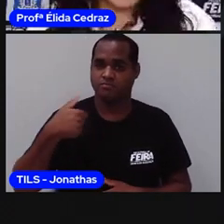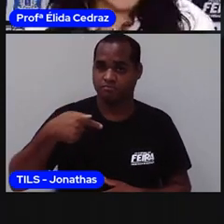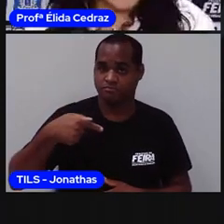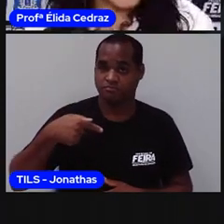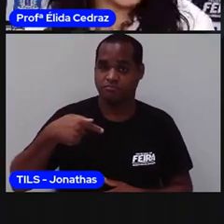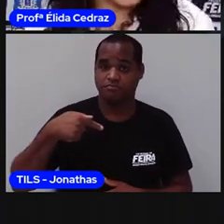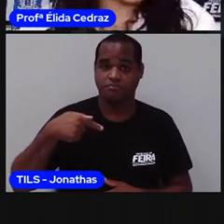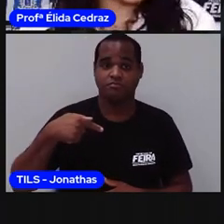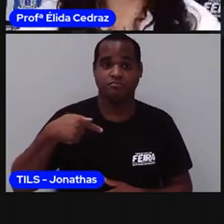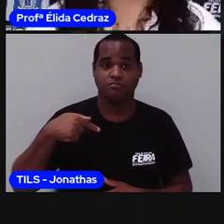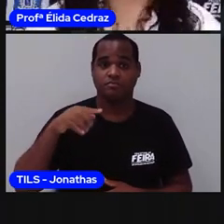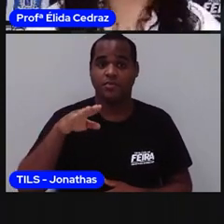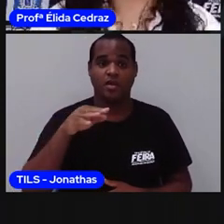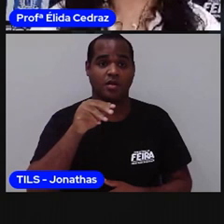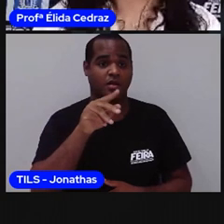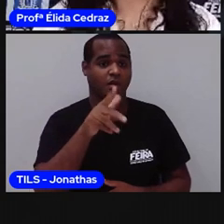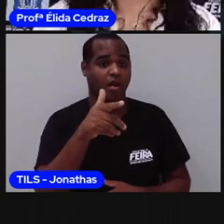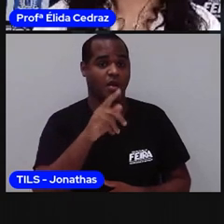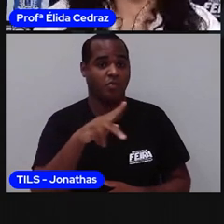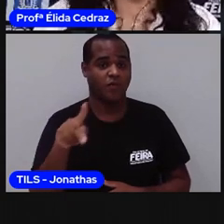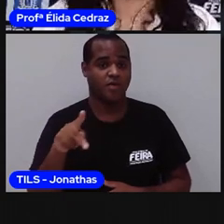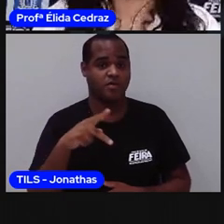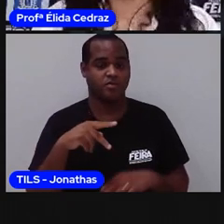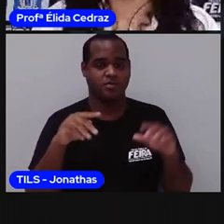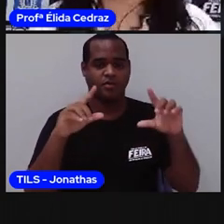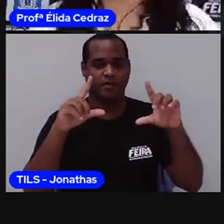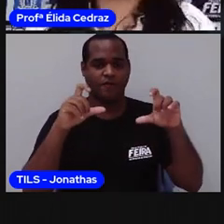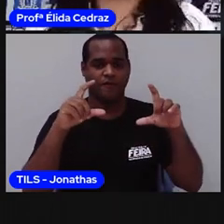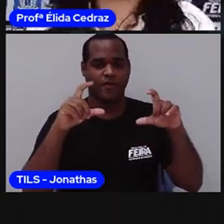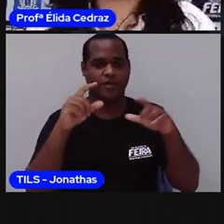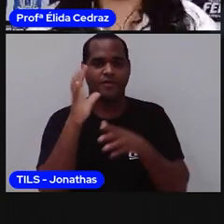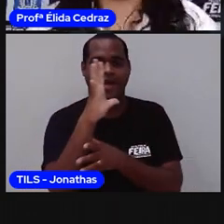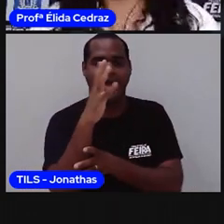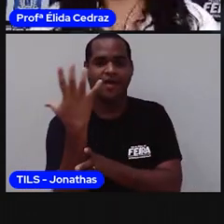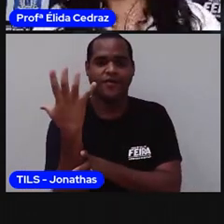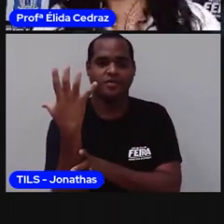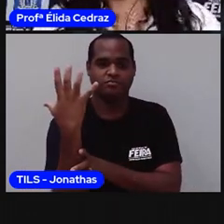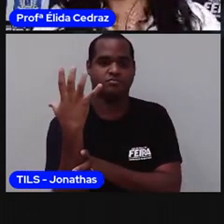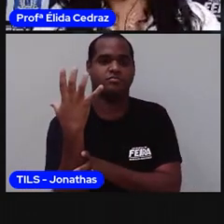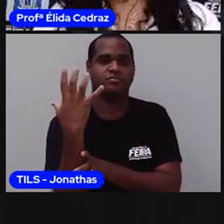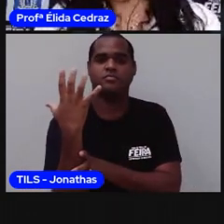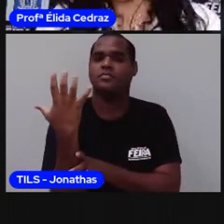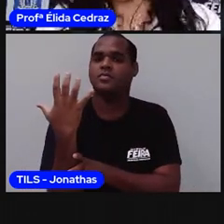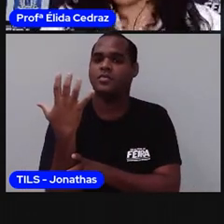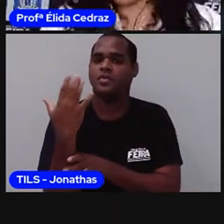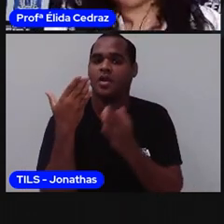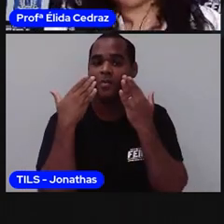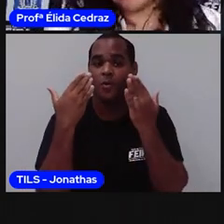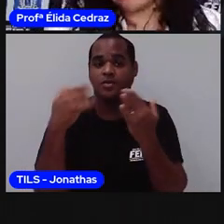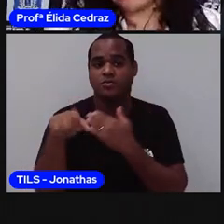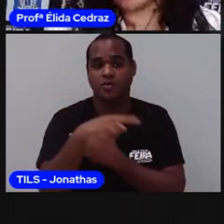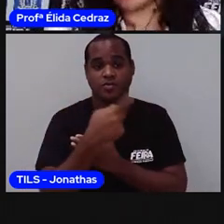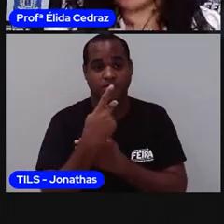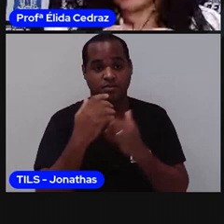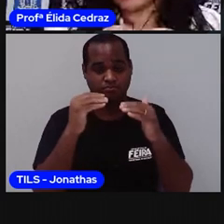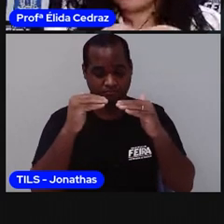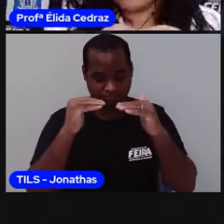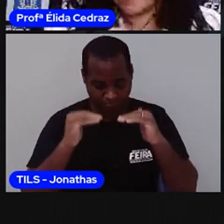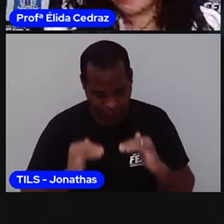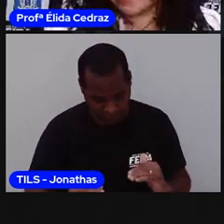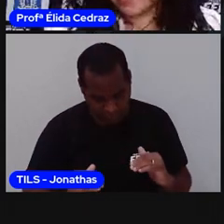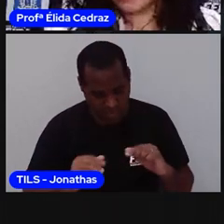Mas essa, a Pró colocou uma árvore para mostrar que a gente está aqui embaixo.